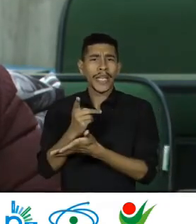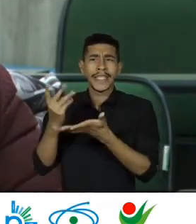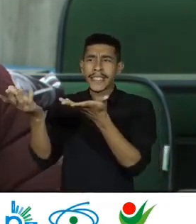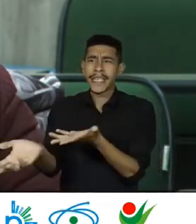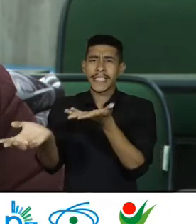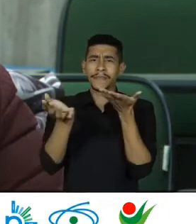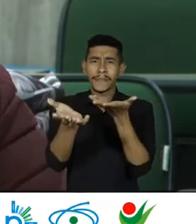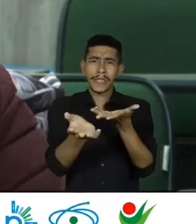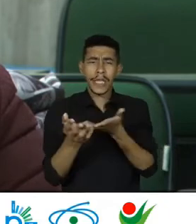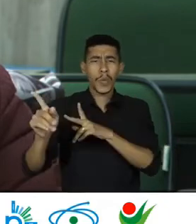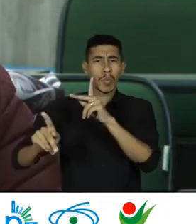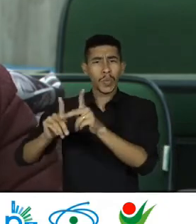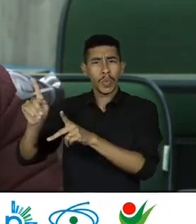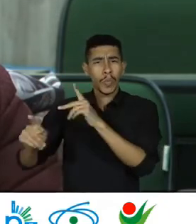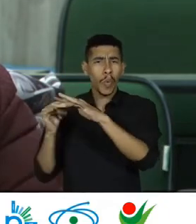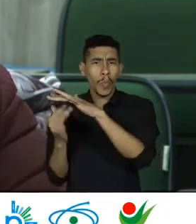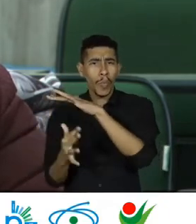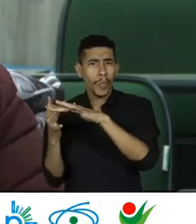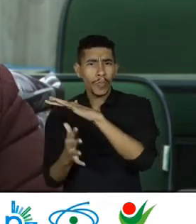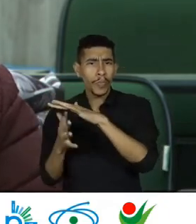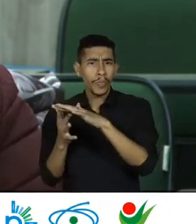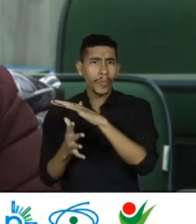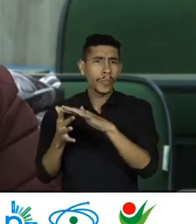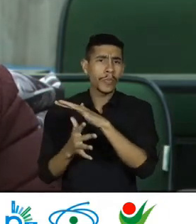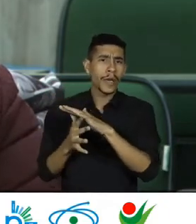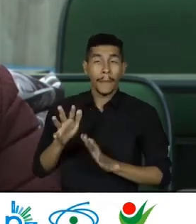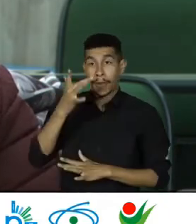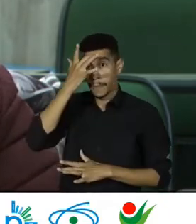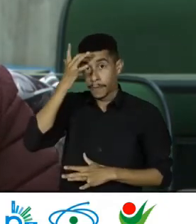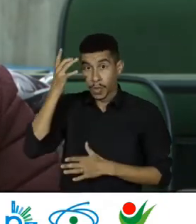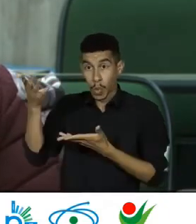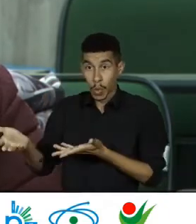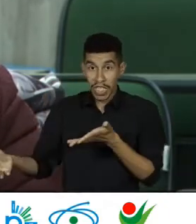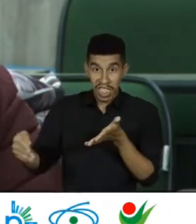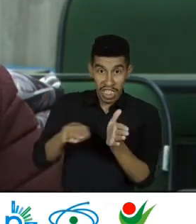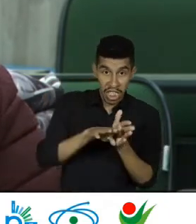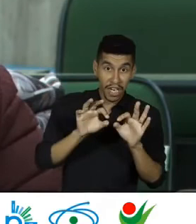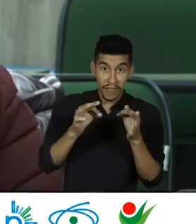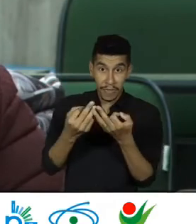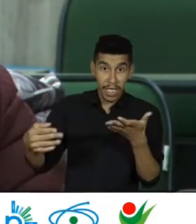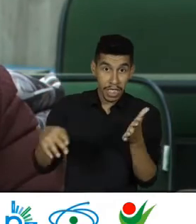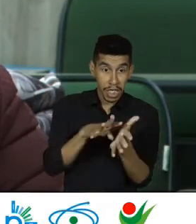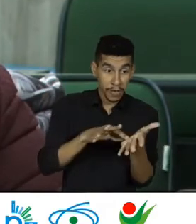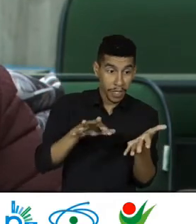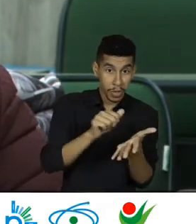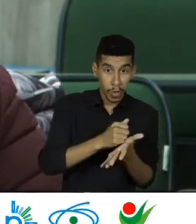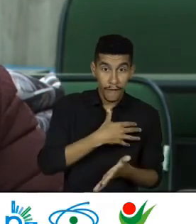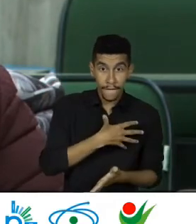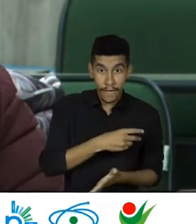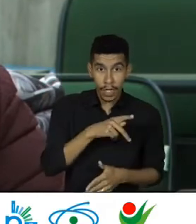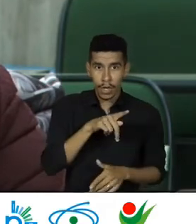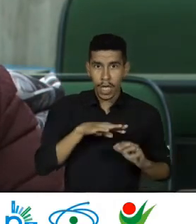Como tem sido Nessa realidade Tanto aquele Para aquele Que chega Para aquela família Que matricula Seus filhos Na